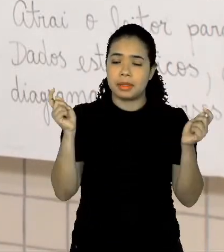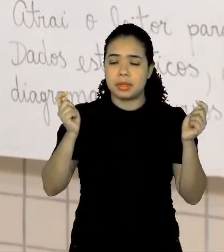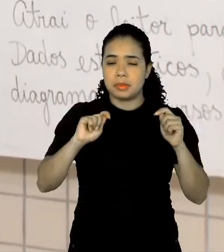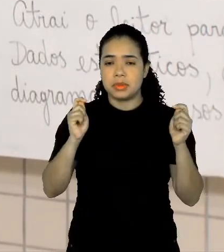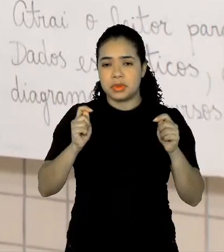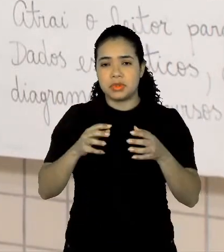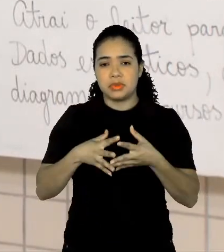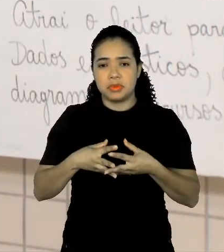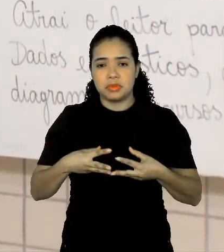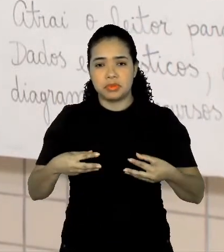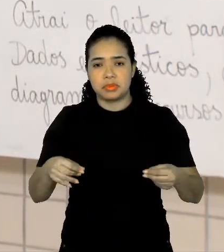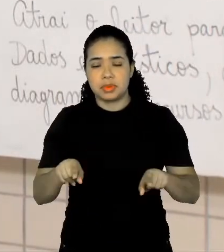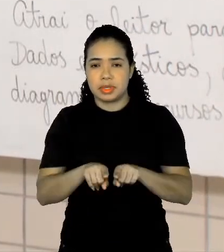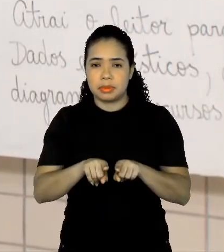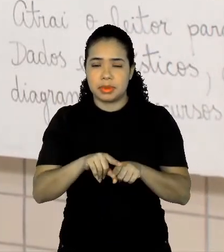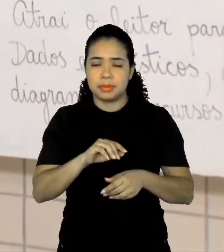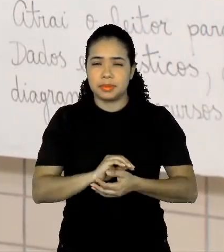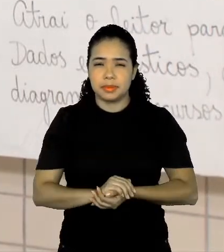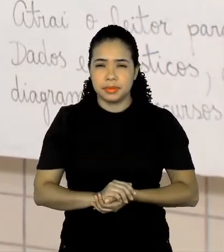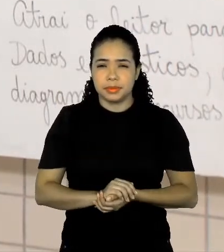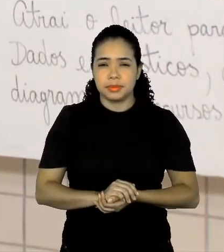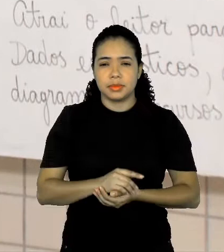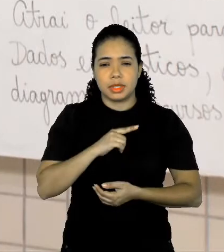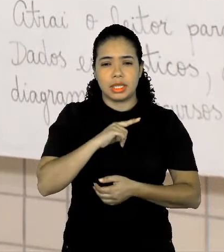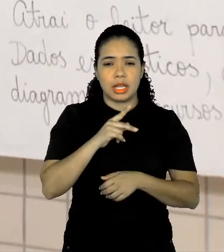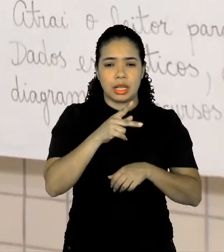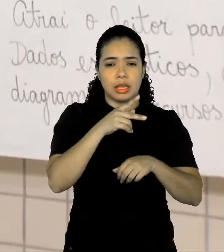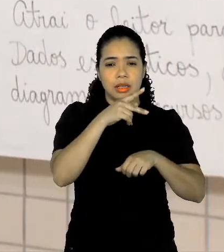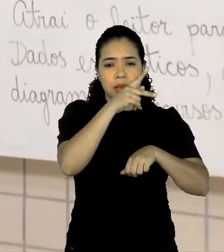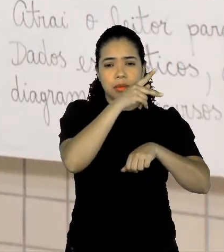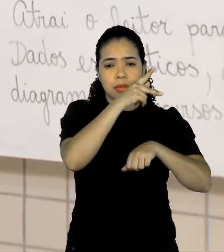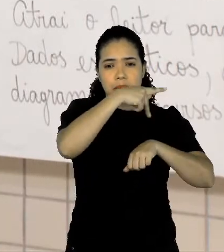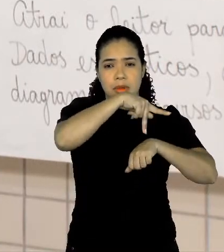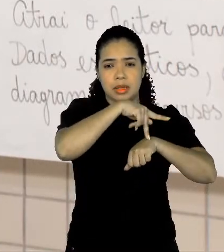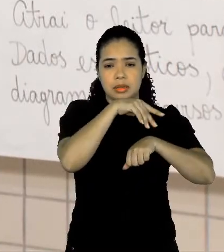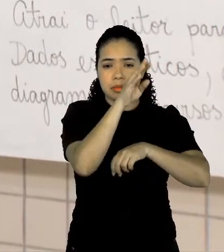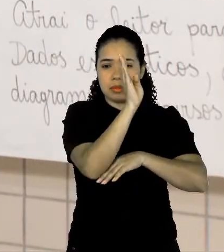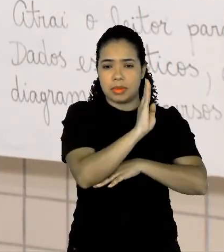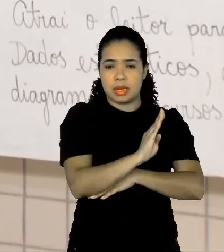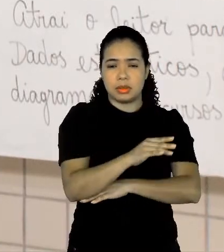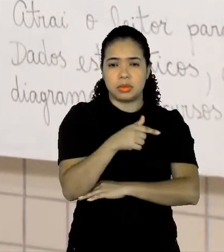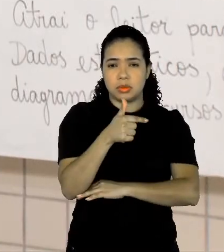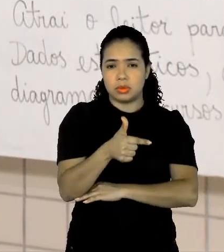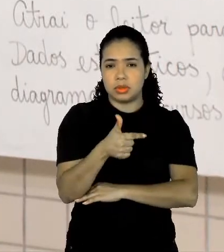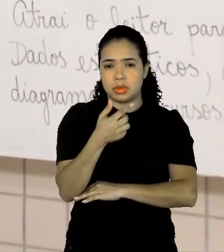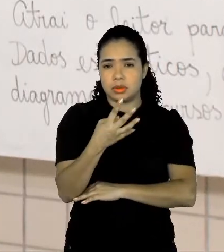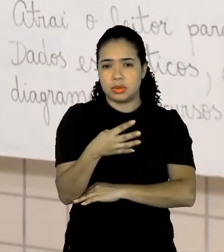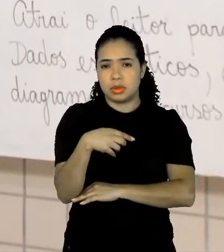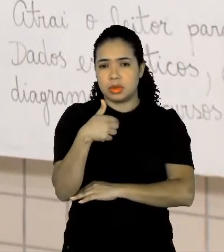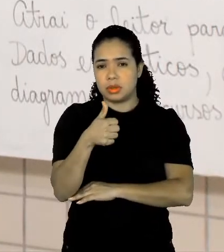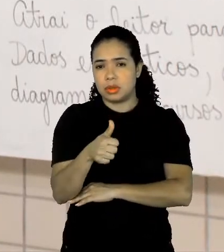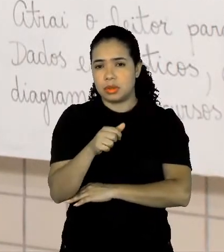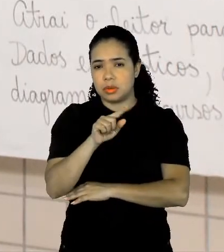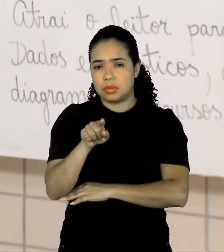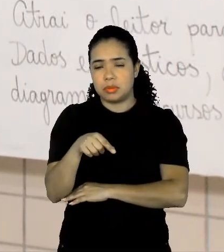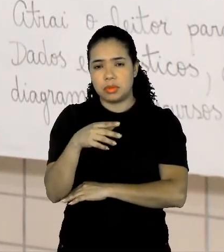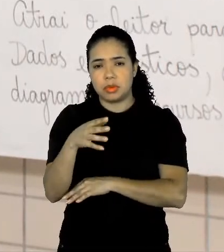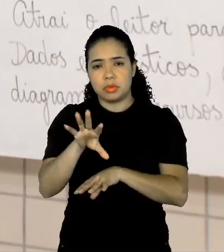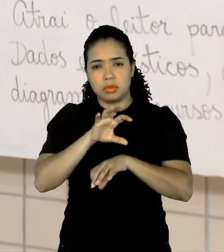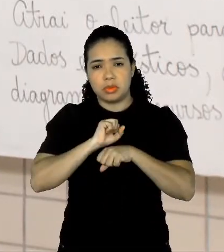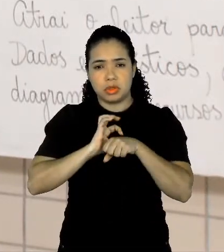também, né? E aí a gente tem o Brasil até essa data, né, com 241 mil casos